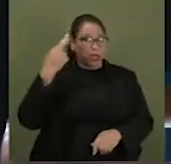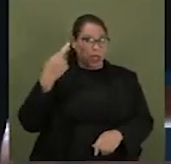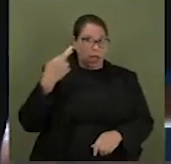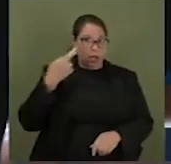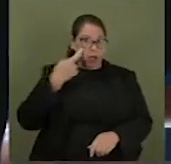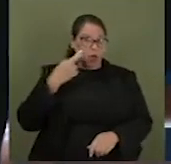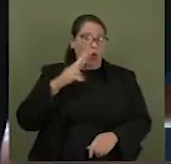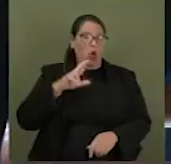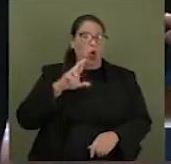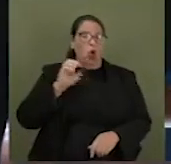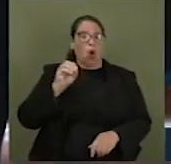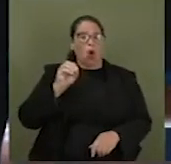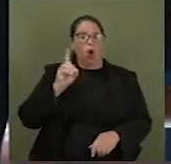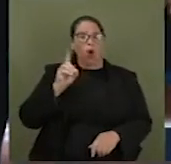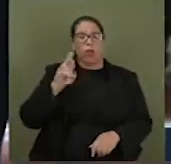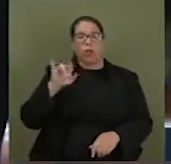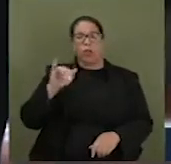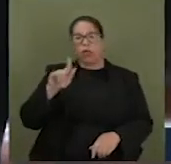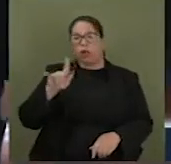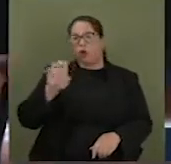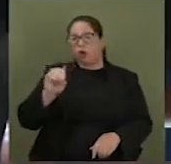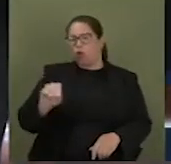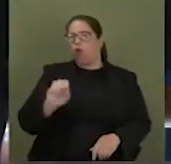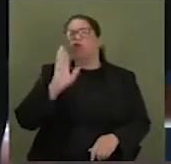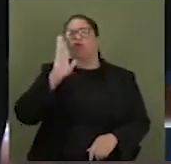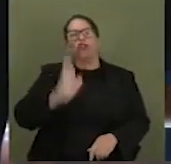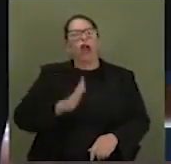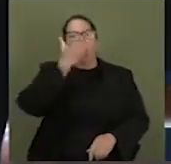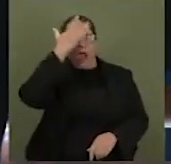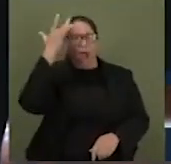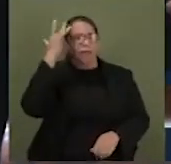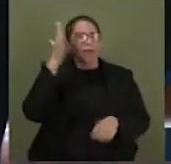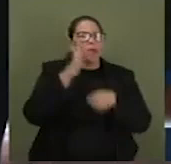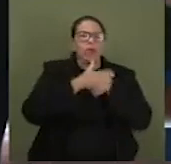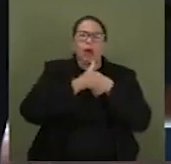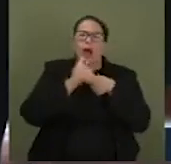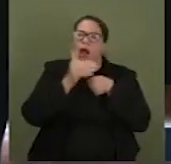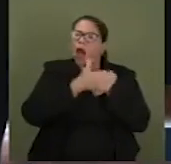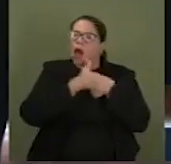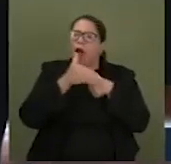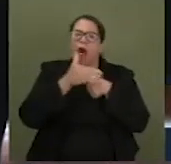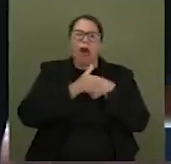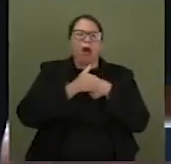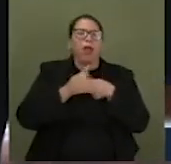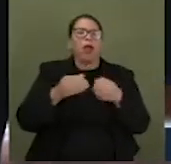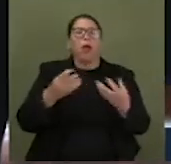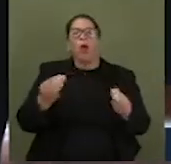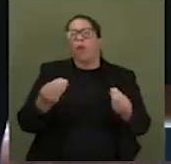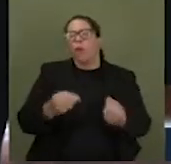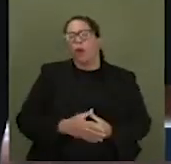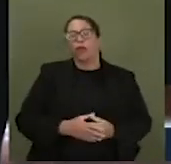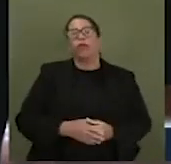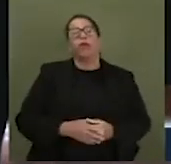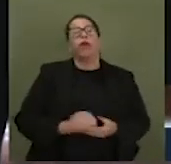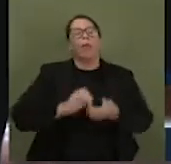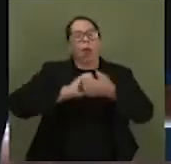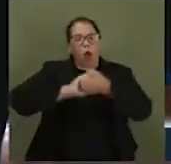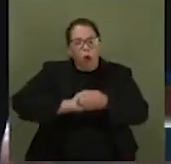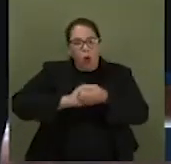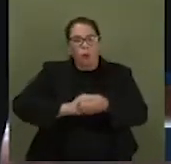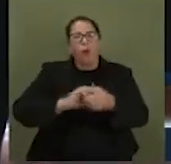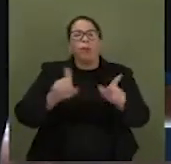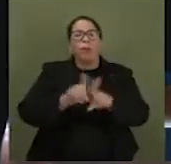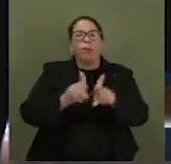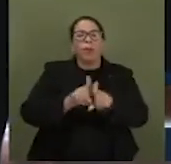senador Rodrigo Pacheco, tão querido já de todos nós, tenho certeza que falo por todos, cumprimento a